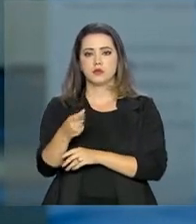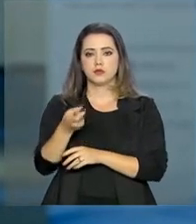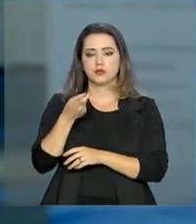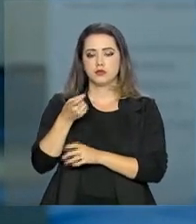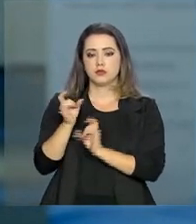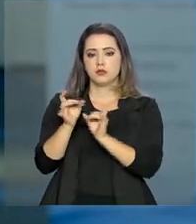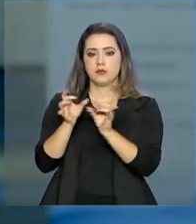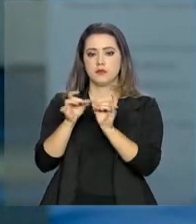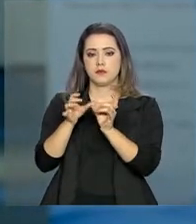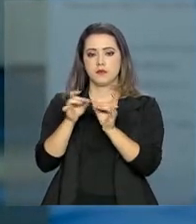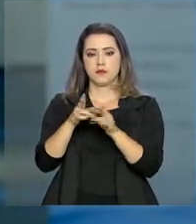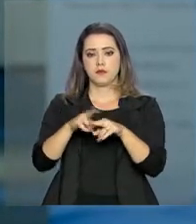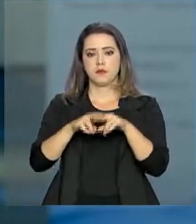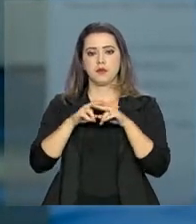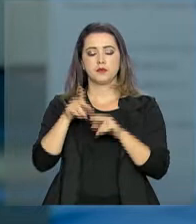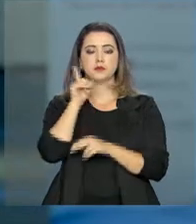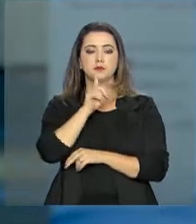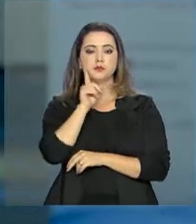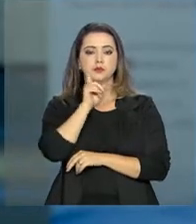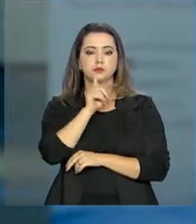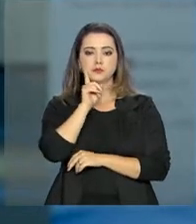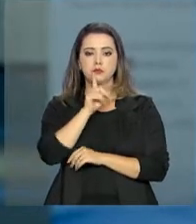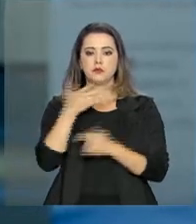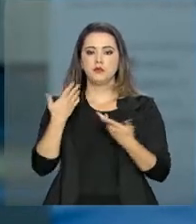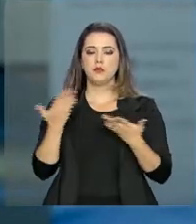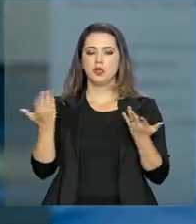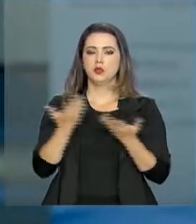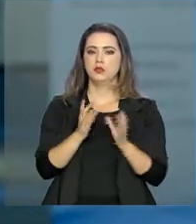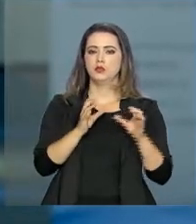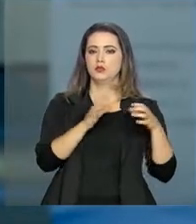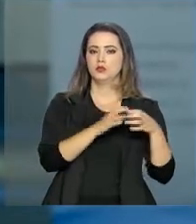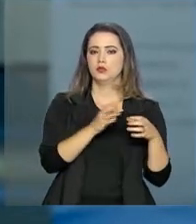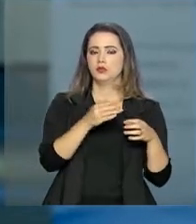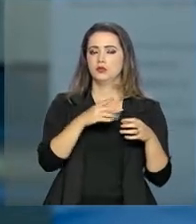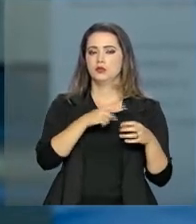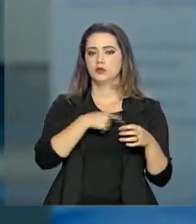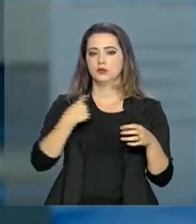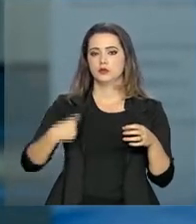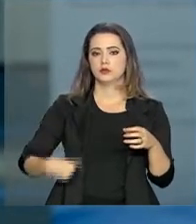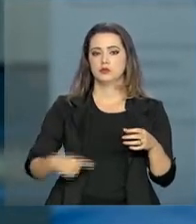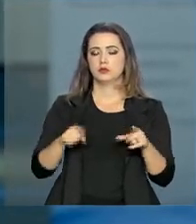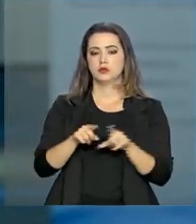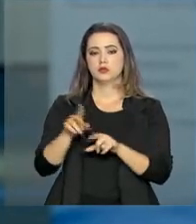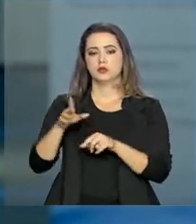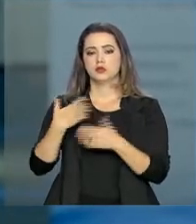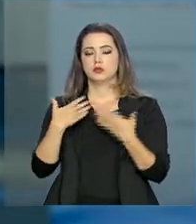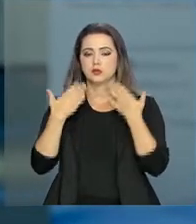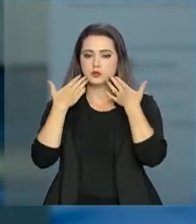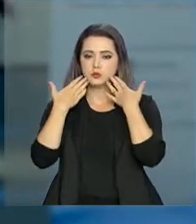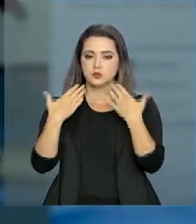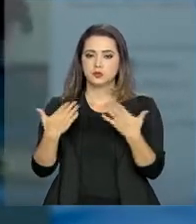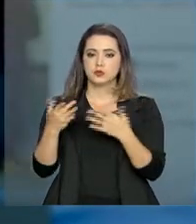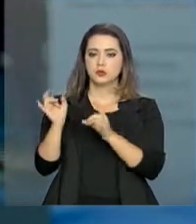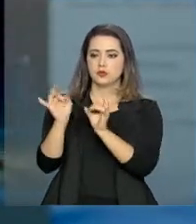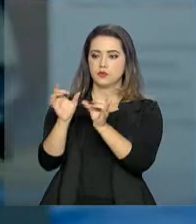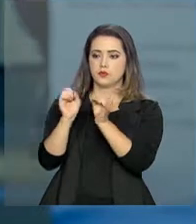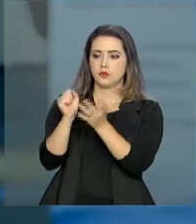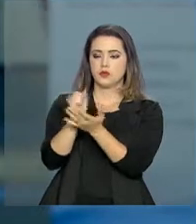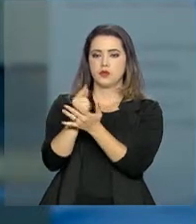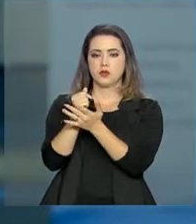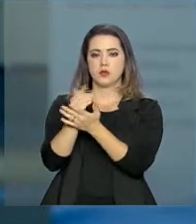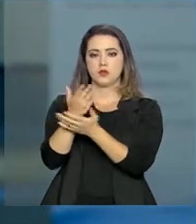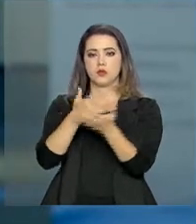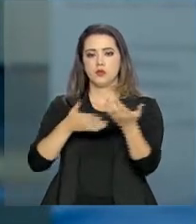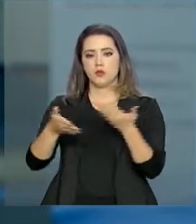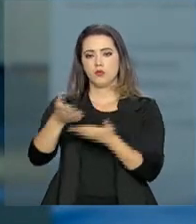de importação por parte dos Estados Unidos e a reação do governo chinês. Em um painel sobre comércio e investimentos